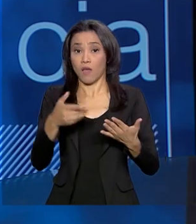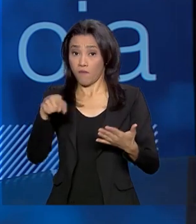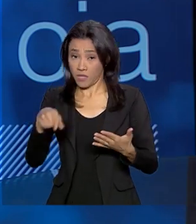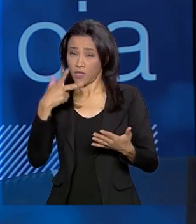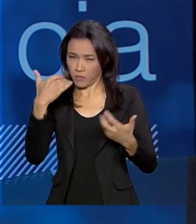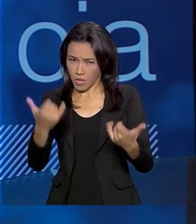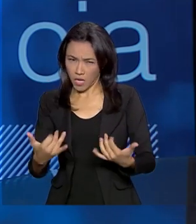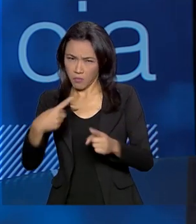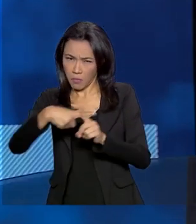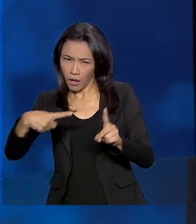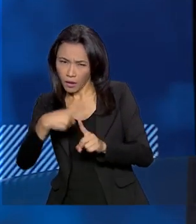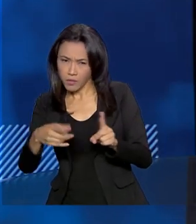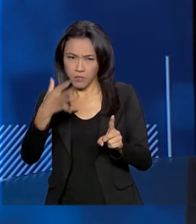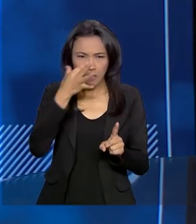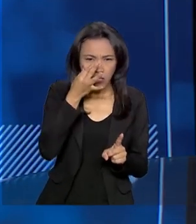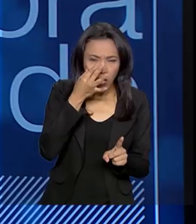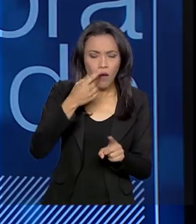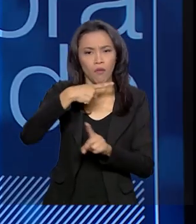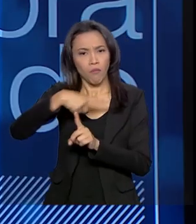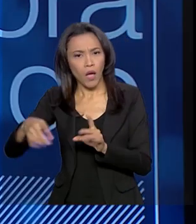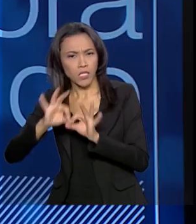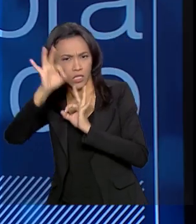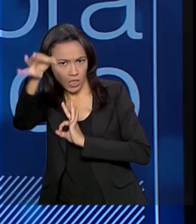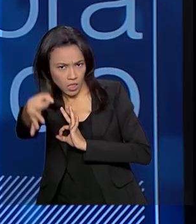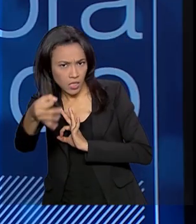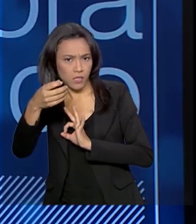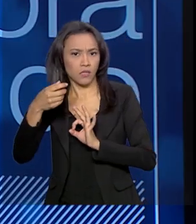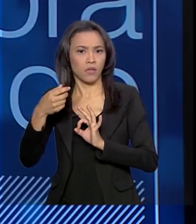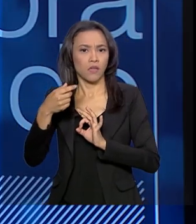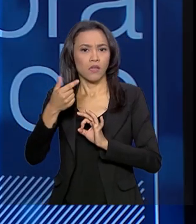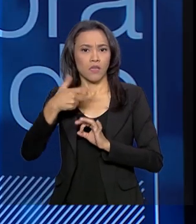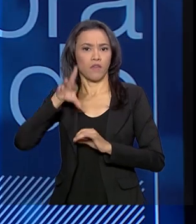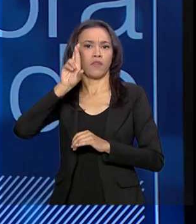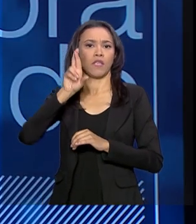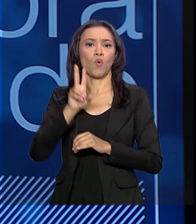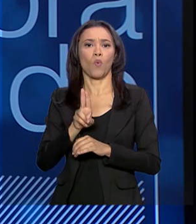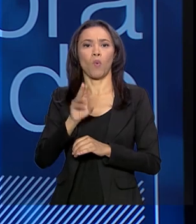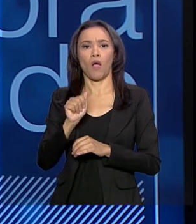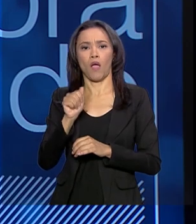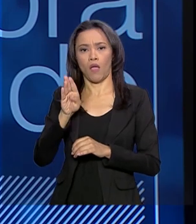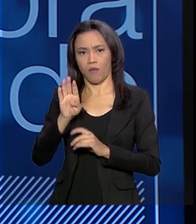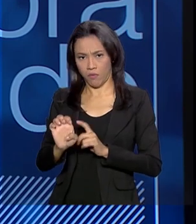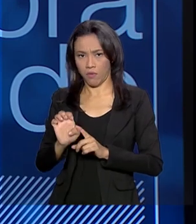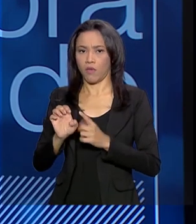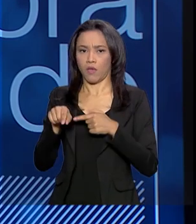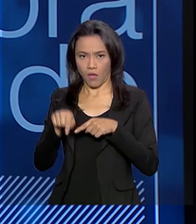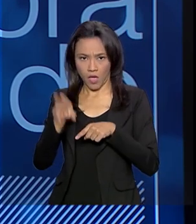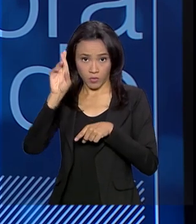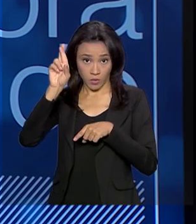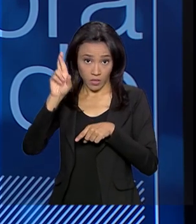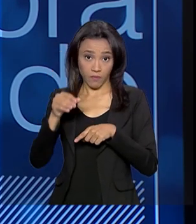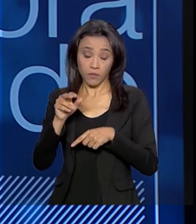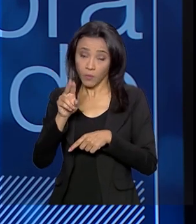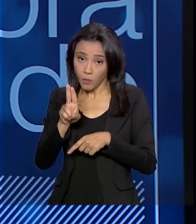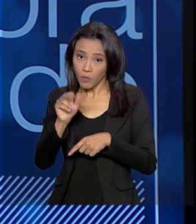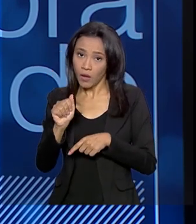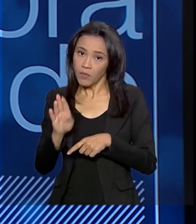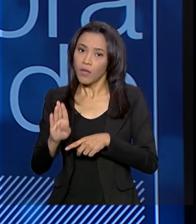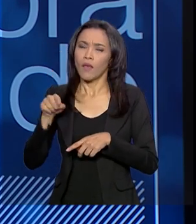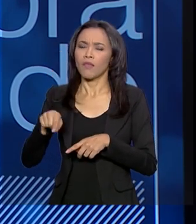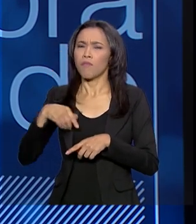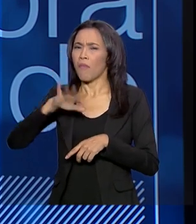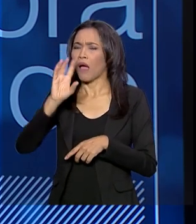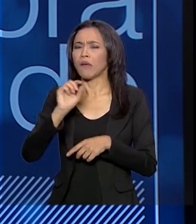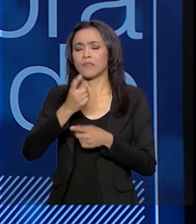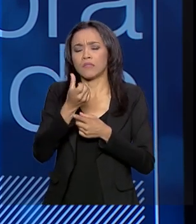pela Universidade Aberta do Brasil, é isso? Exato. Esse sistema da UAB, ele já existe já e tem mais de 700 polos, tem